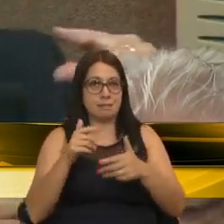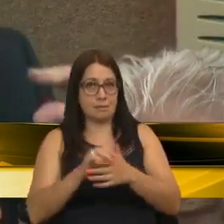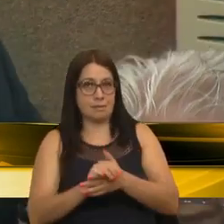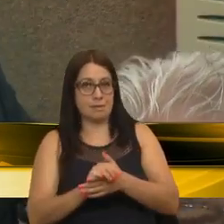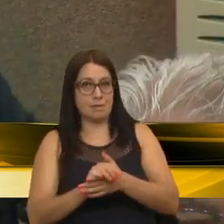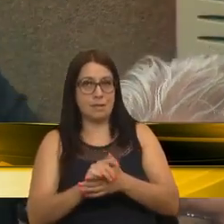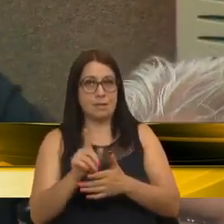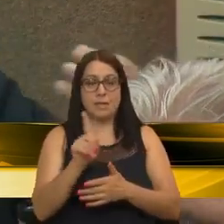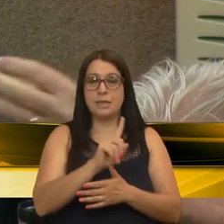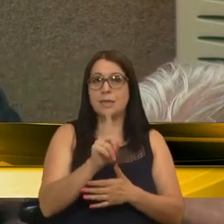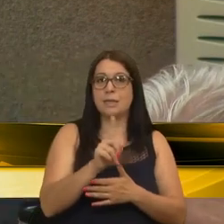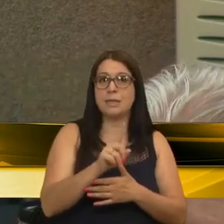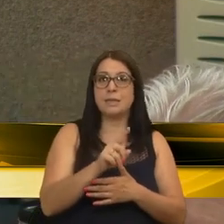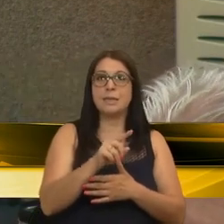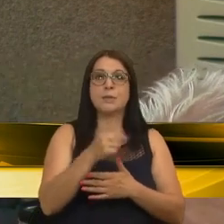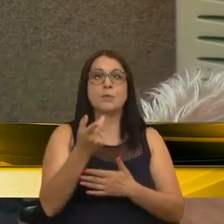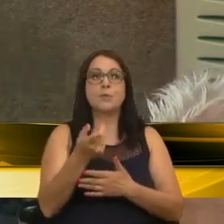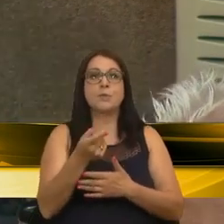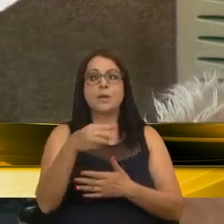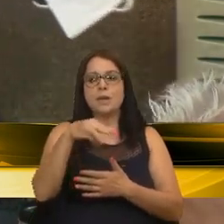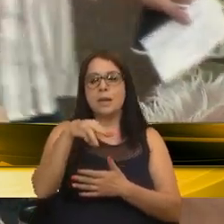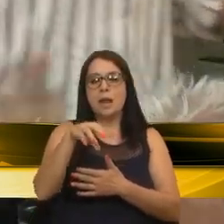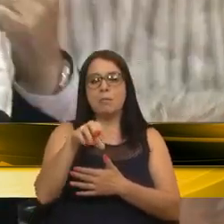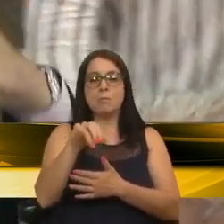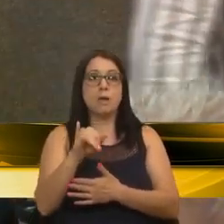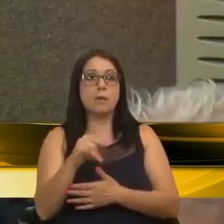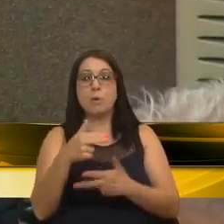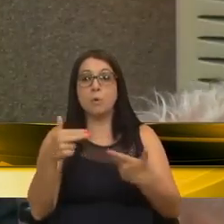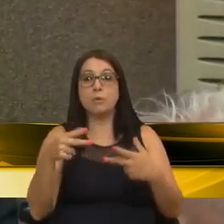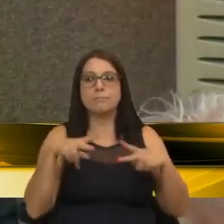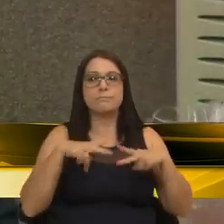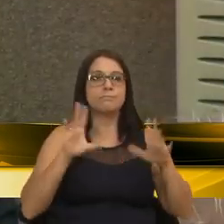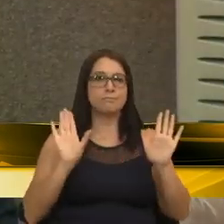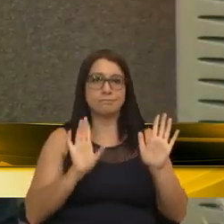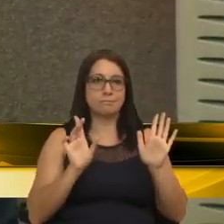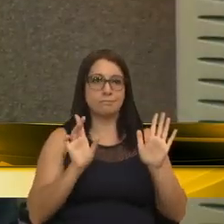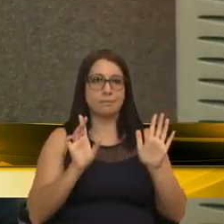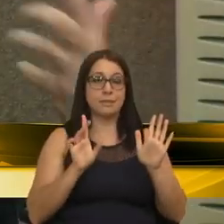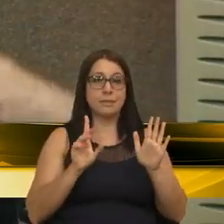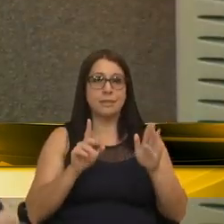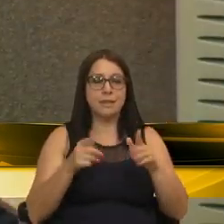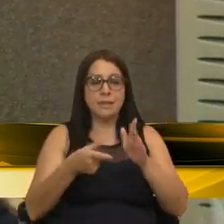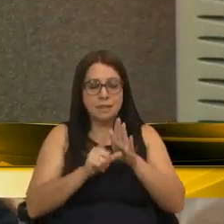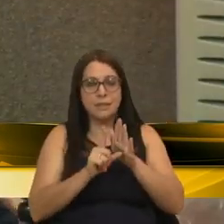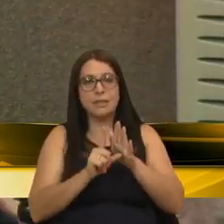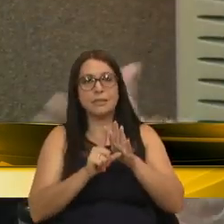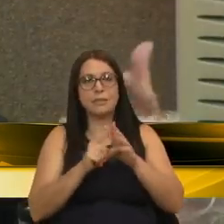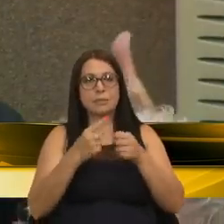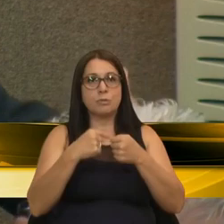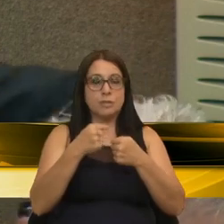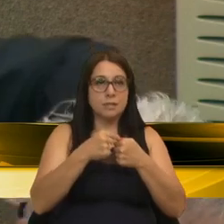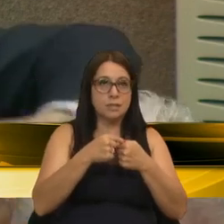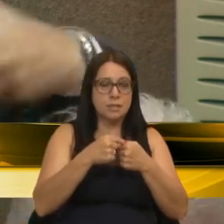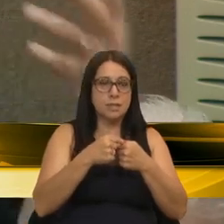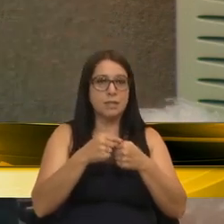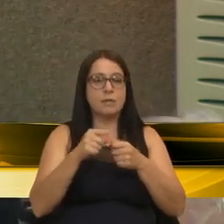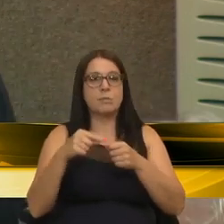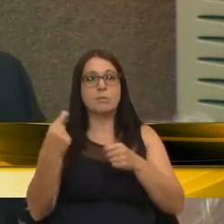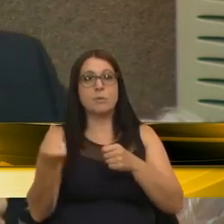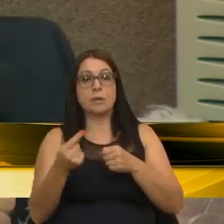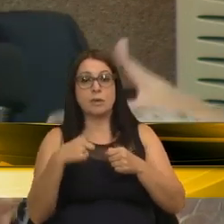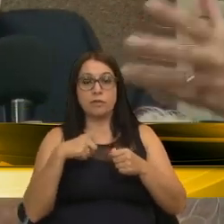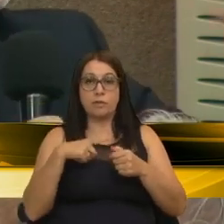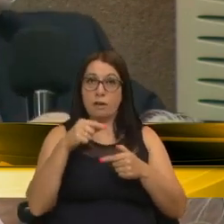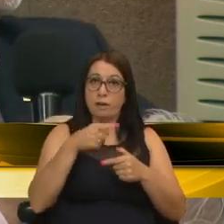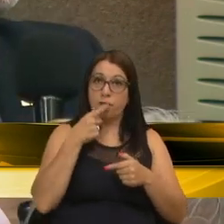e não uma MEI, que é uma questão particular. Então, antes que o município, o executivo venha aqui dizer, e encher o